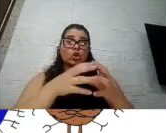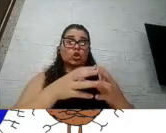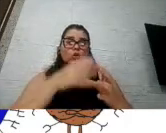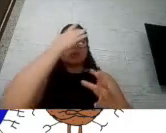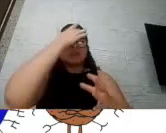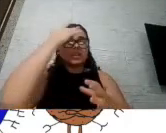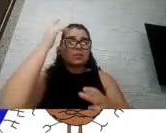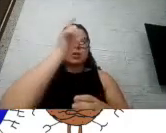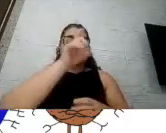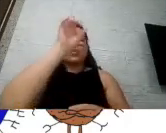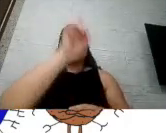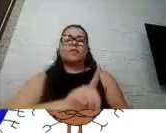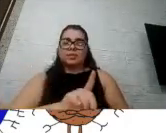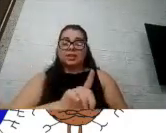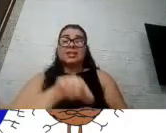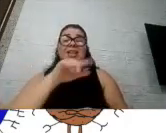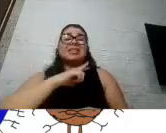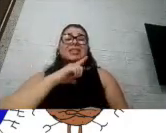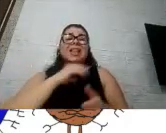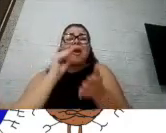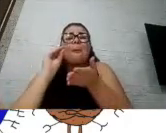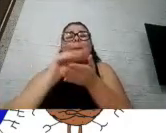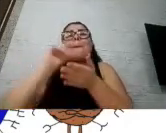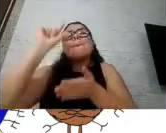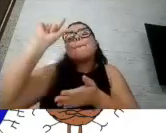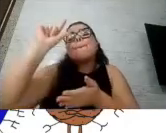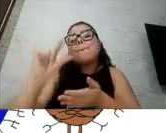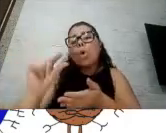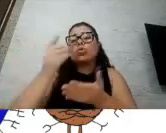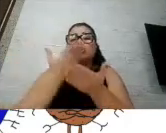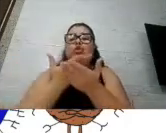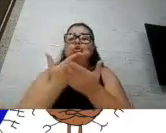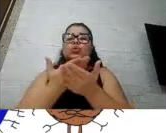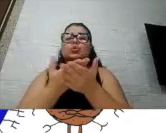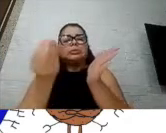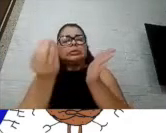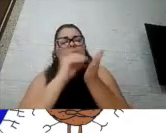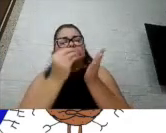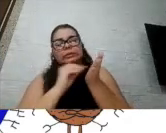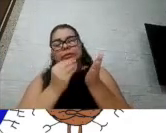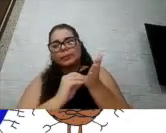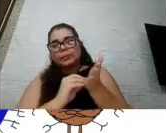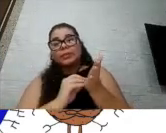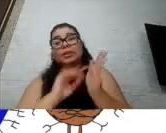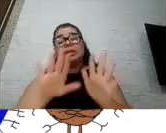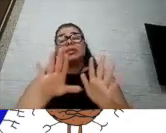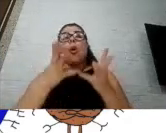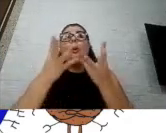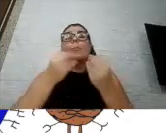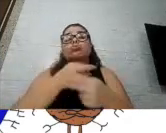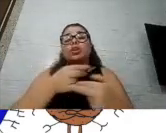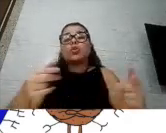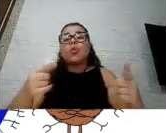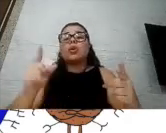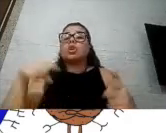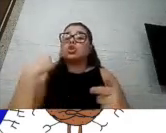estudo publicado na literatura, então muita coisa é inferida da população geral. Então, vocês sabem que é uma